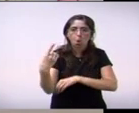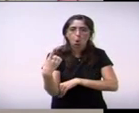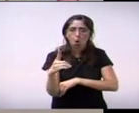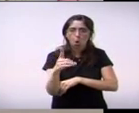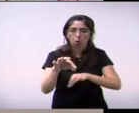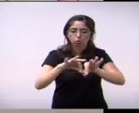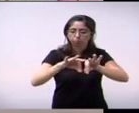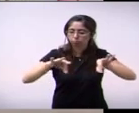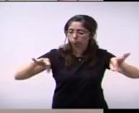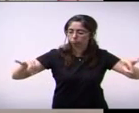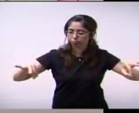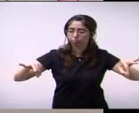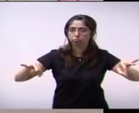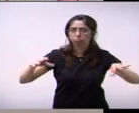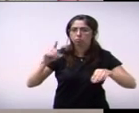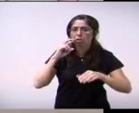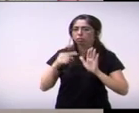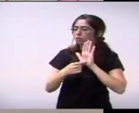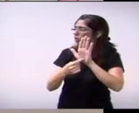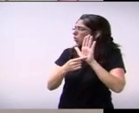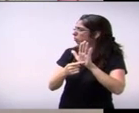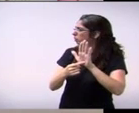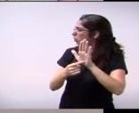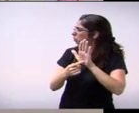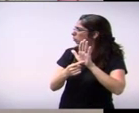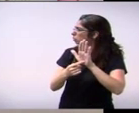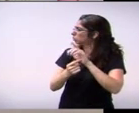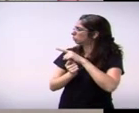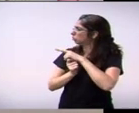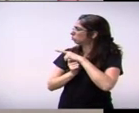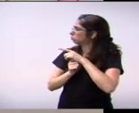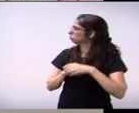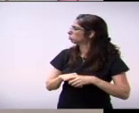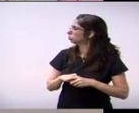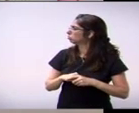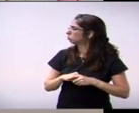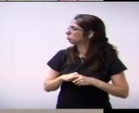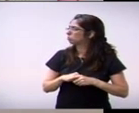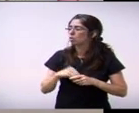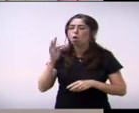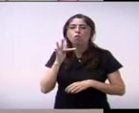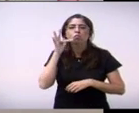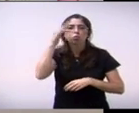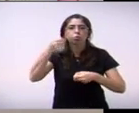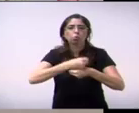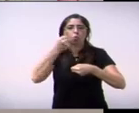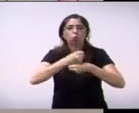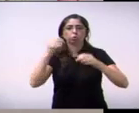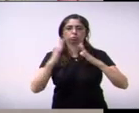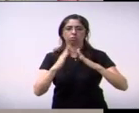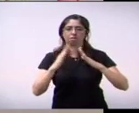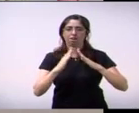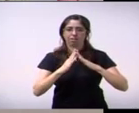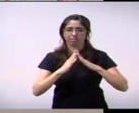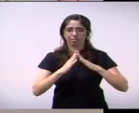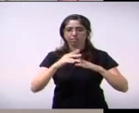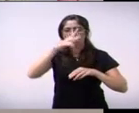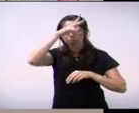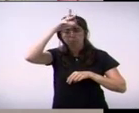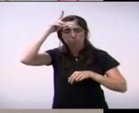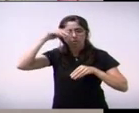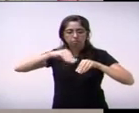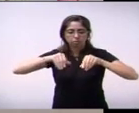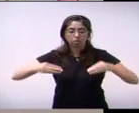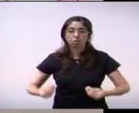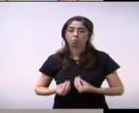do lado aqui onde está se vendo aqui esses futuro condomínios gostaria que passasse para